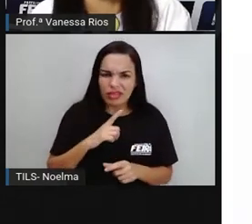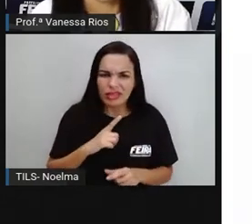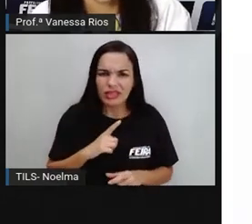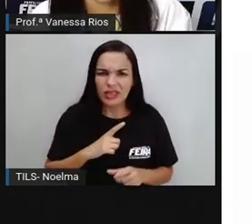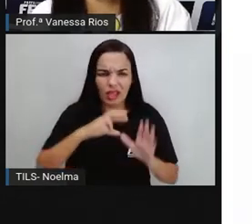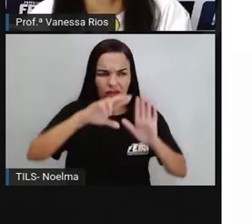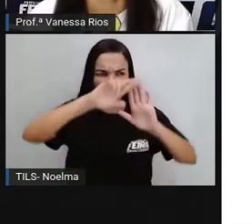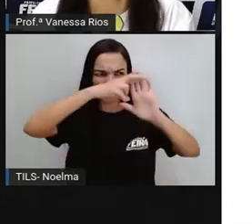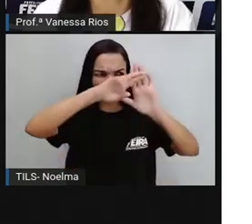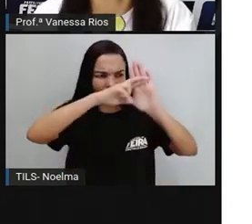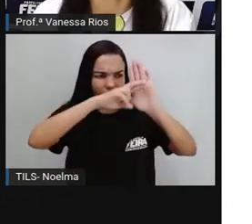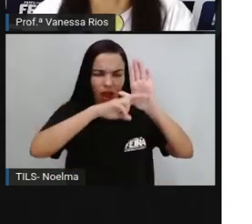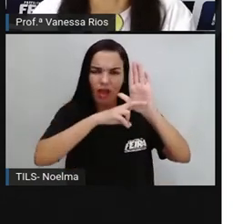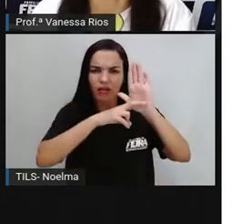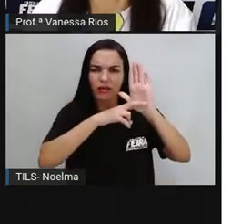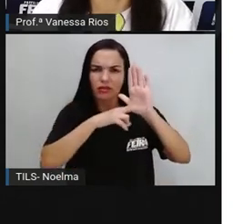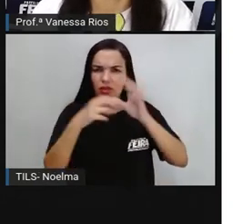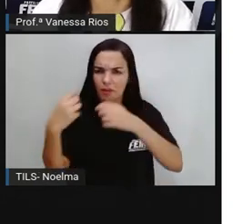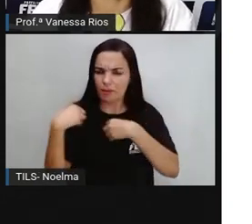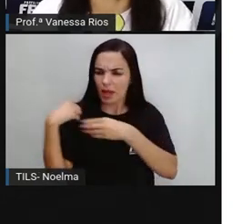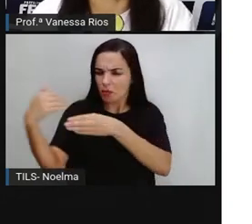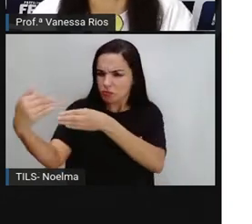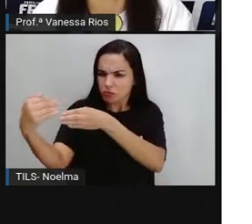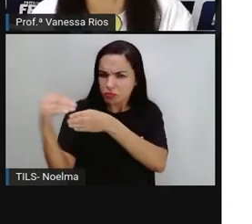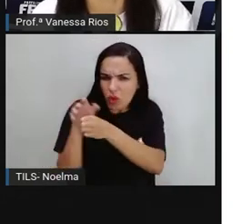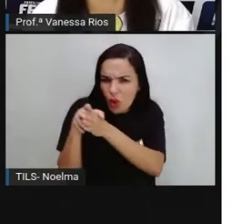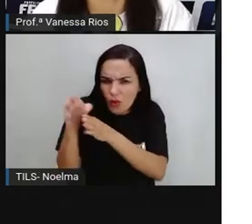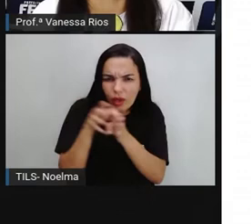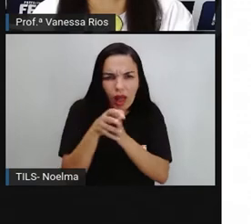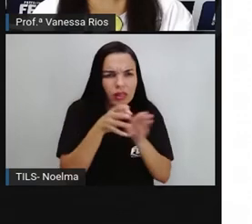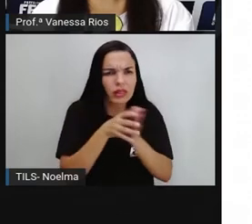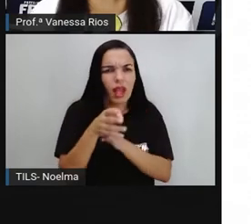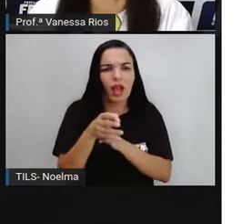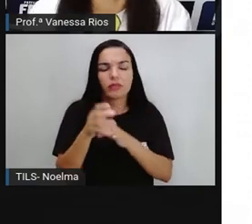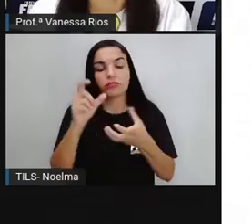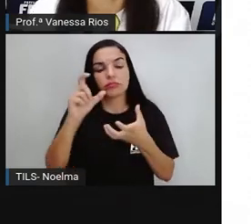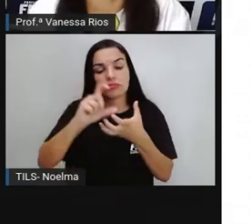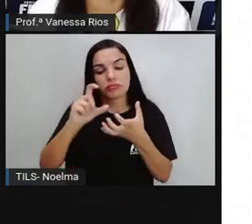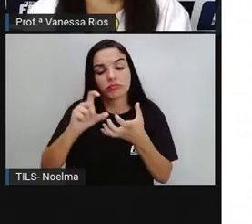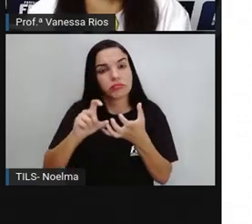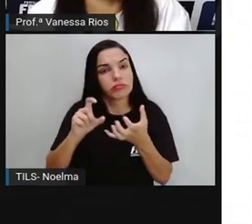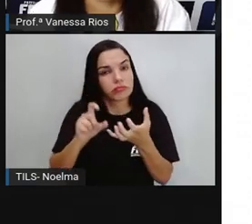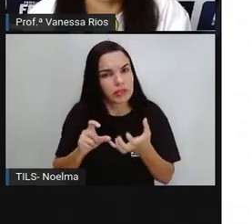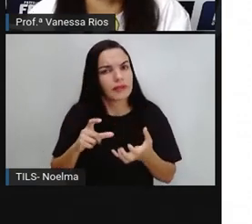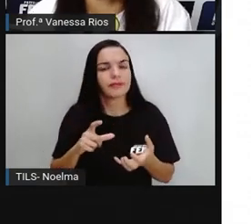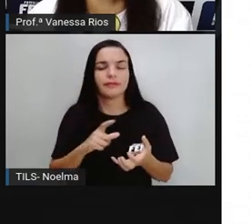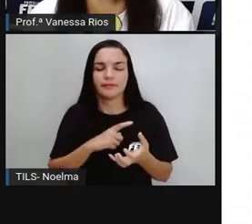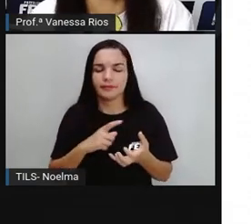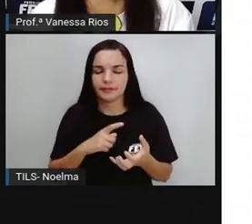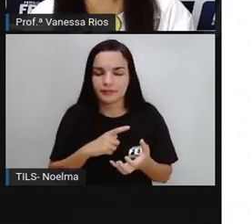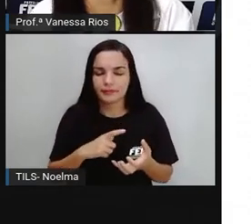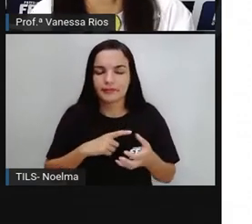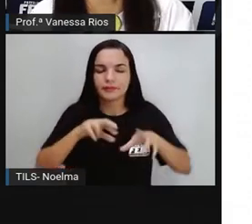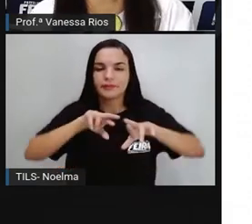Existem regras que vão nos orientar em relação à sílaba tônica, em relação a várias outras